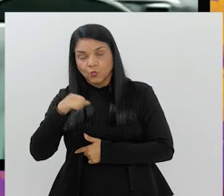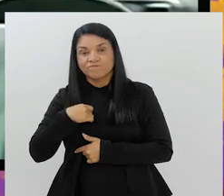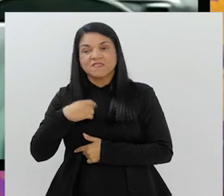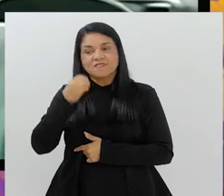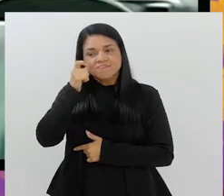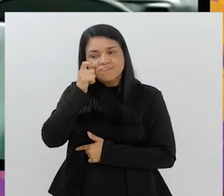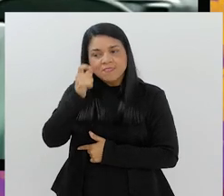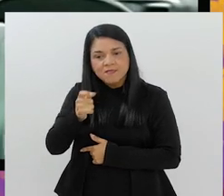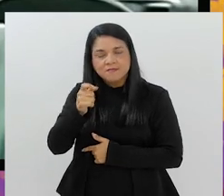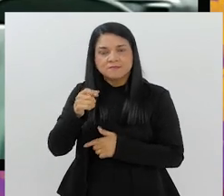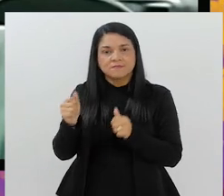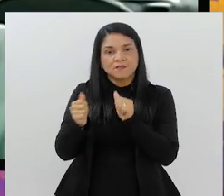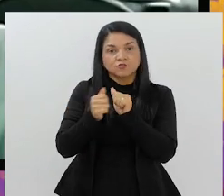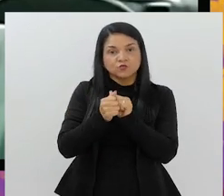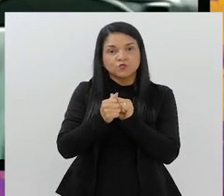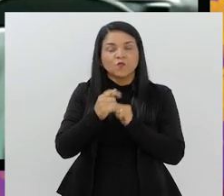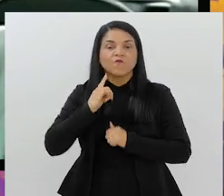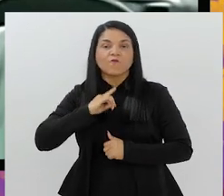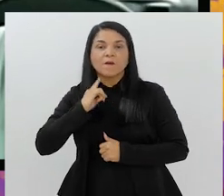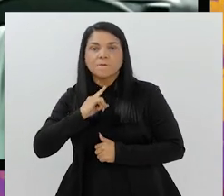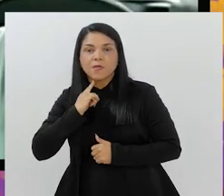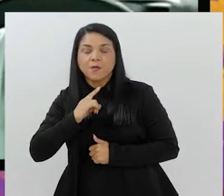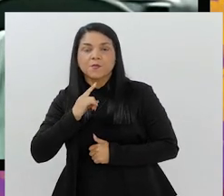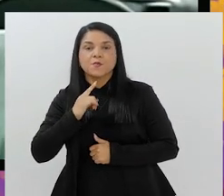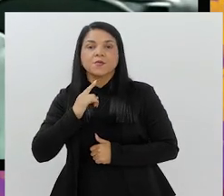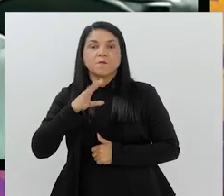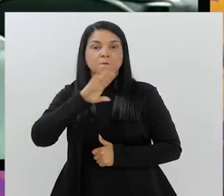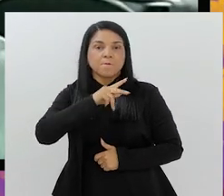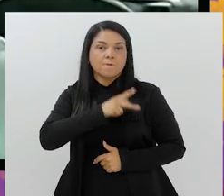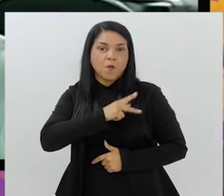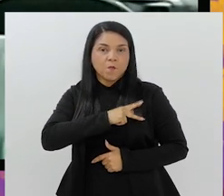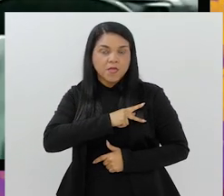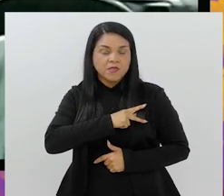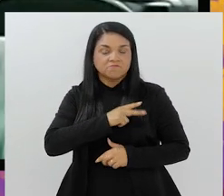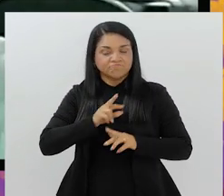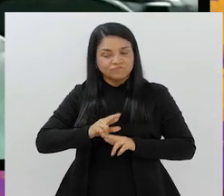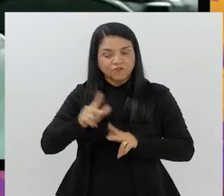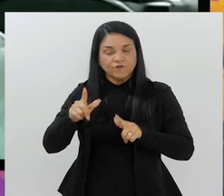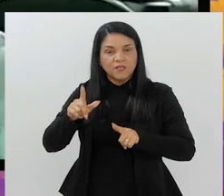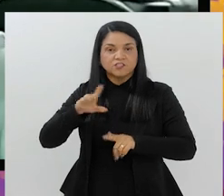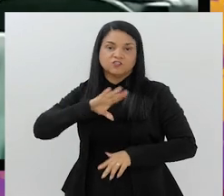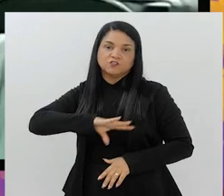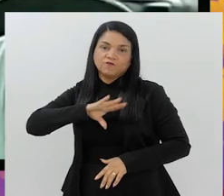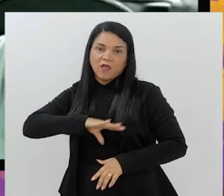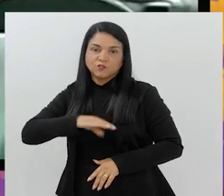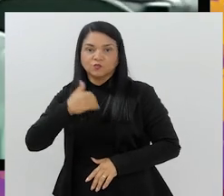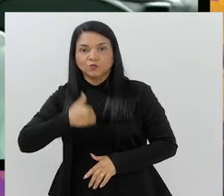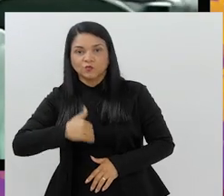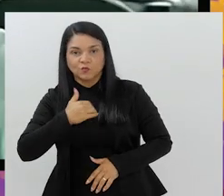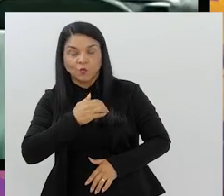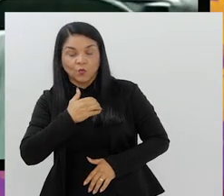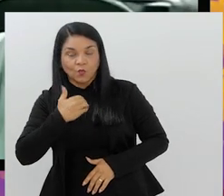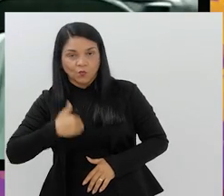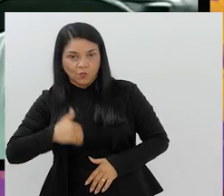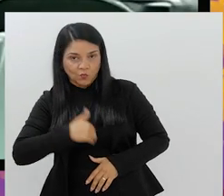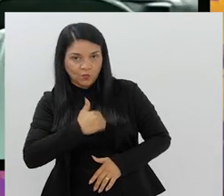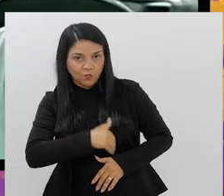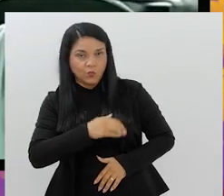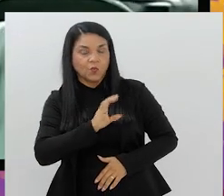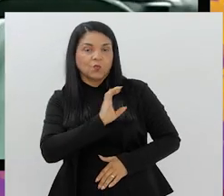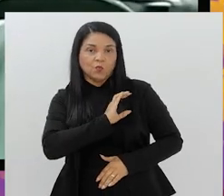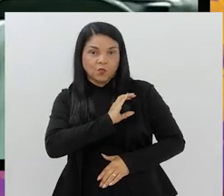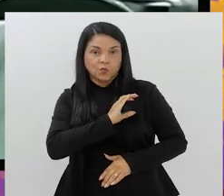mais estar próximo de Flamengo e Palmeiras do que estar próximo de Corinthians, de Quivasco, de outros clubes